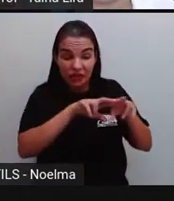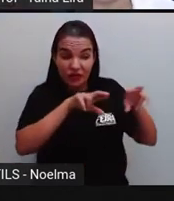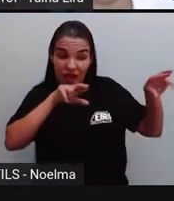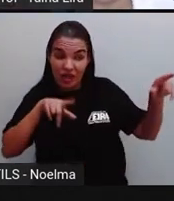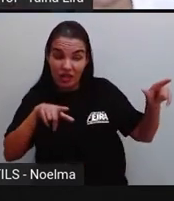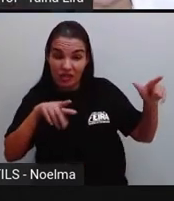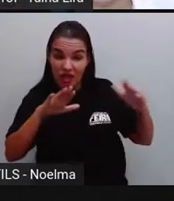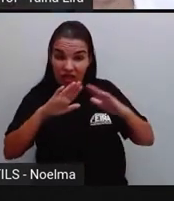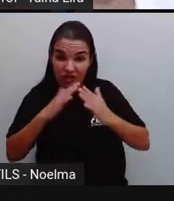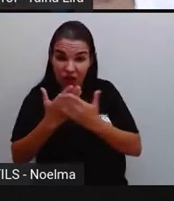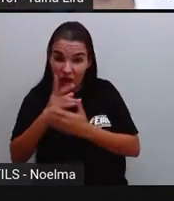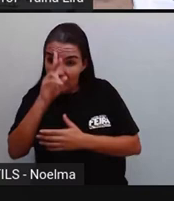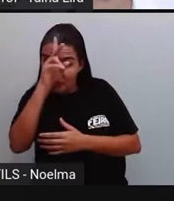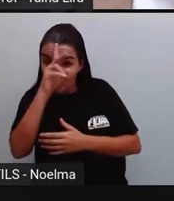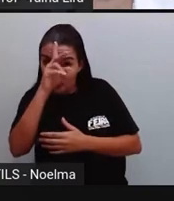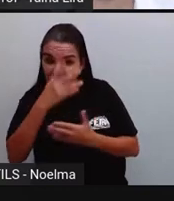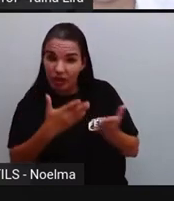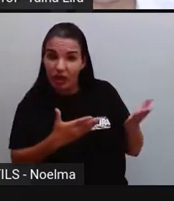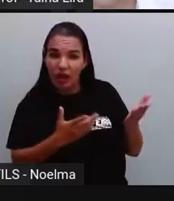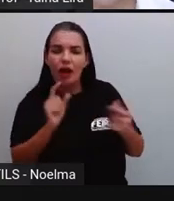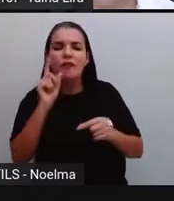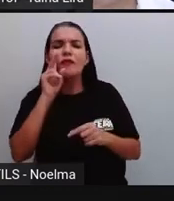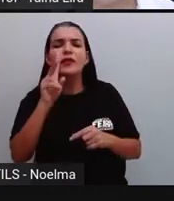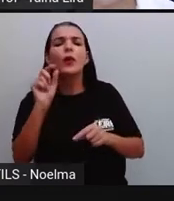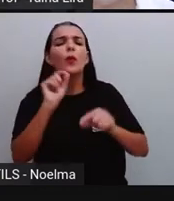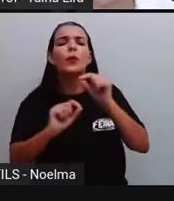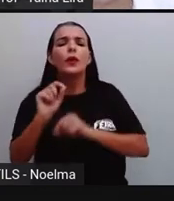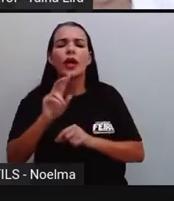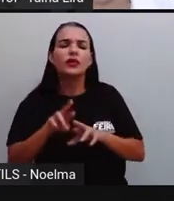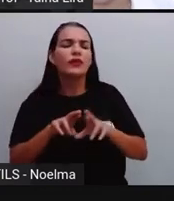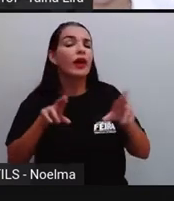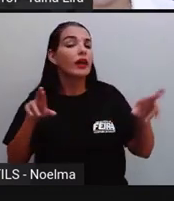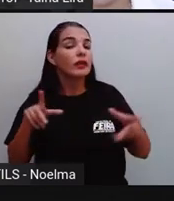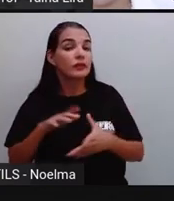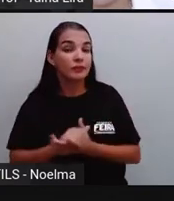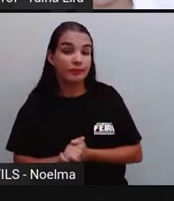Marcelo? O que é que vocês viram aí que é diferente?